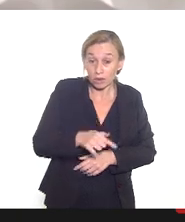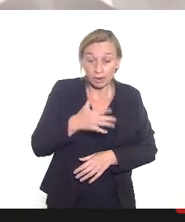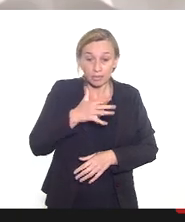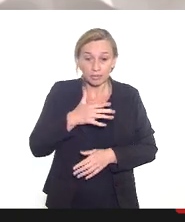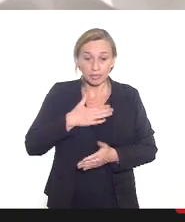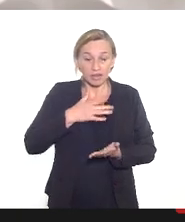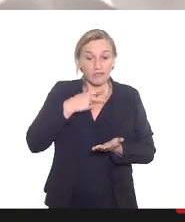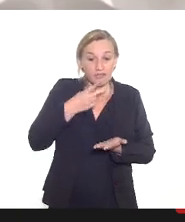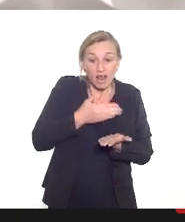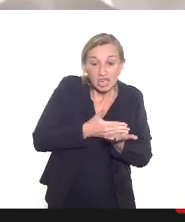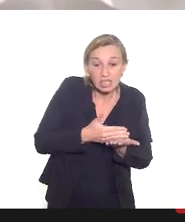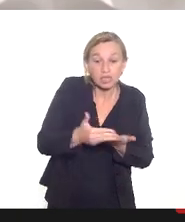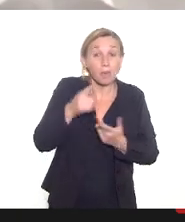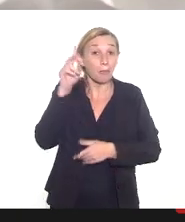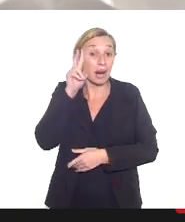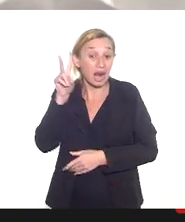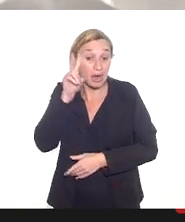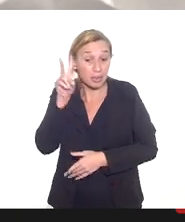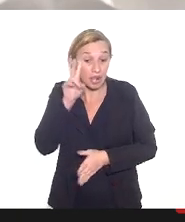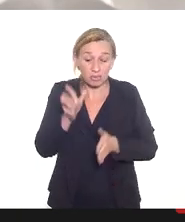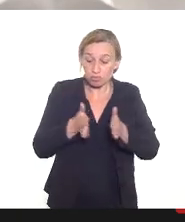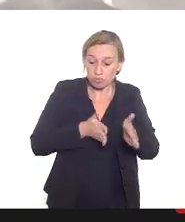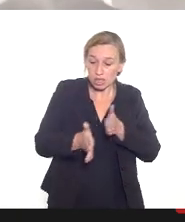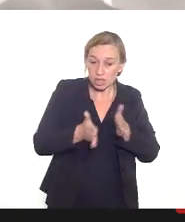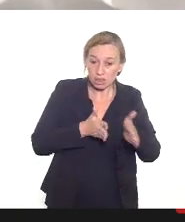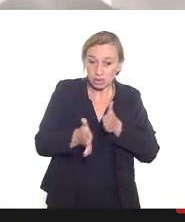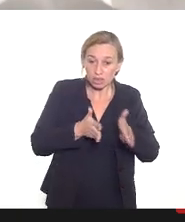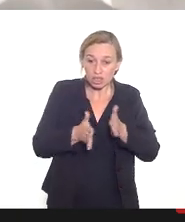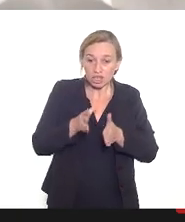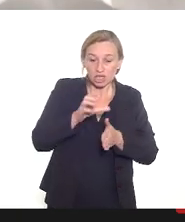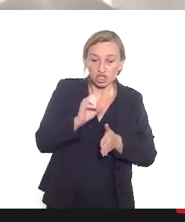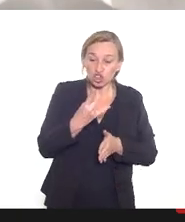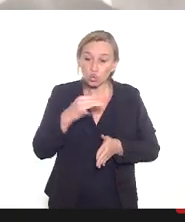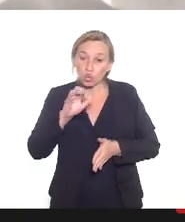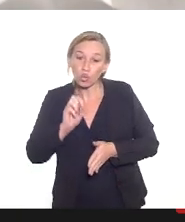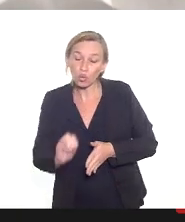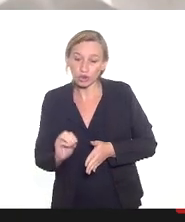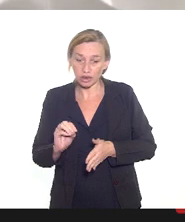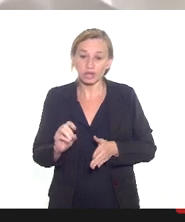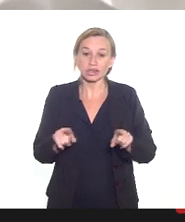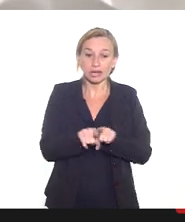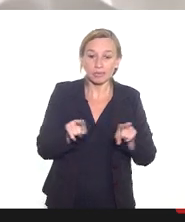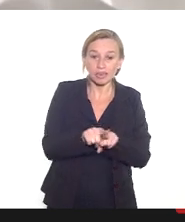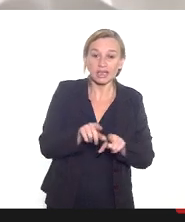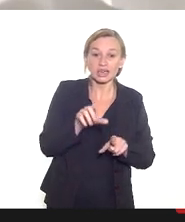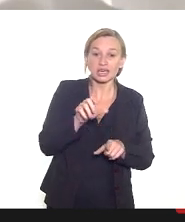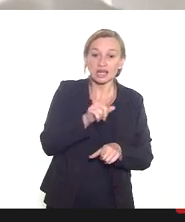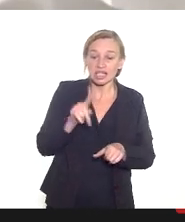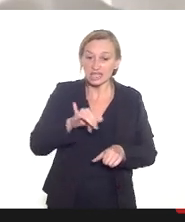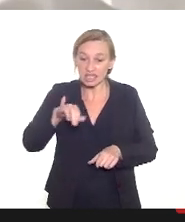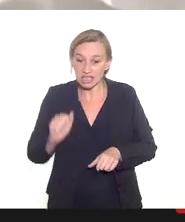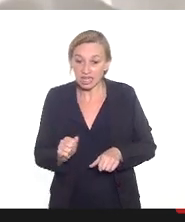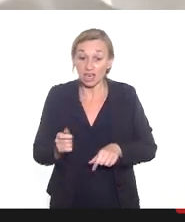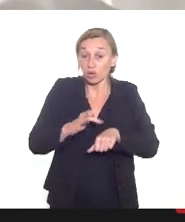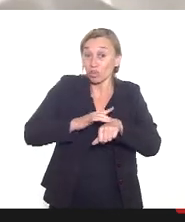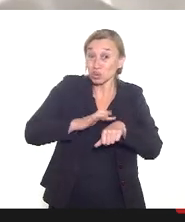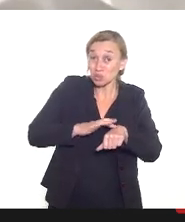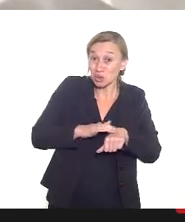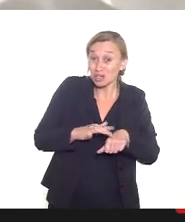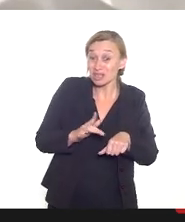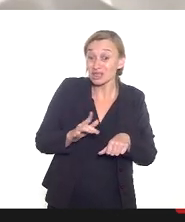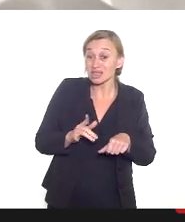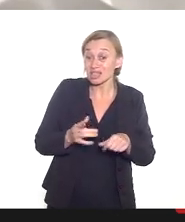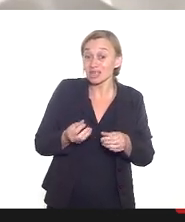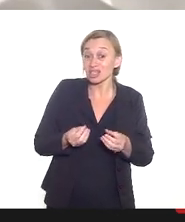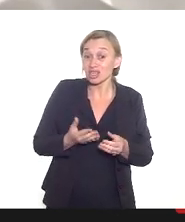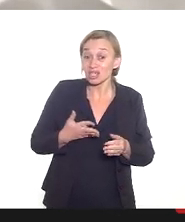inicial para lembrar aqui o período da chikungunya e da zika em que ao final era uma doença que atingia